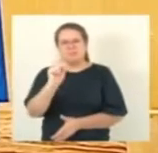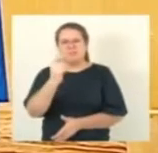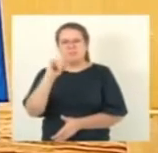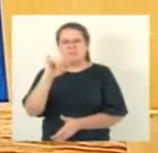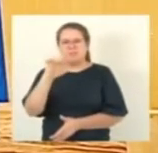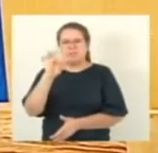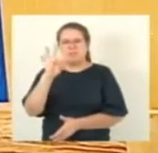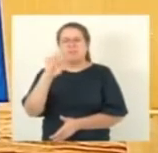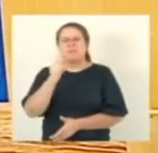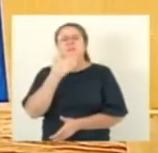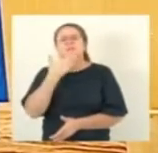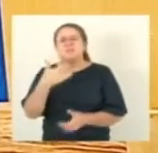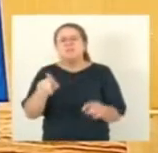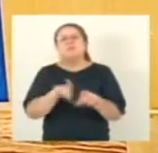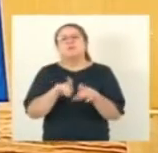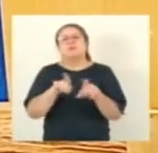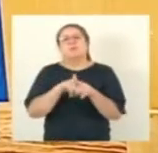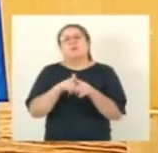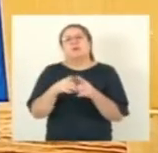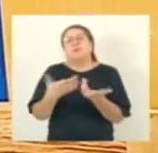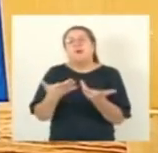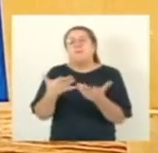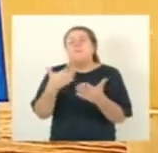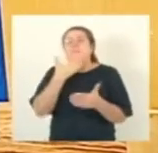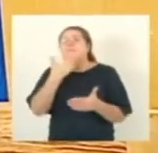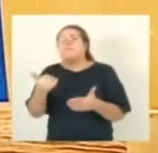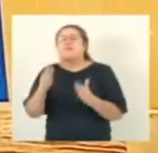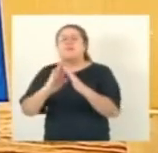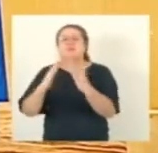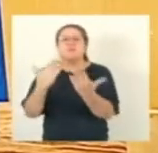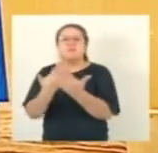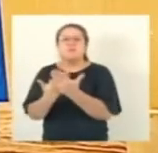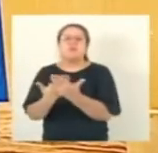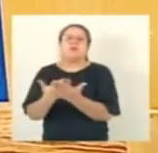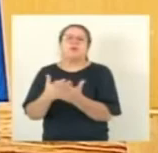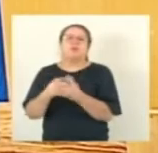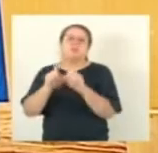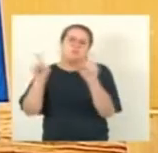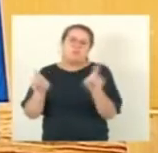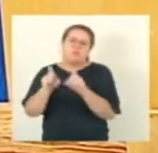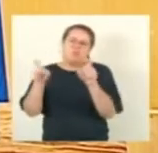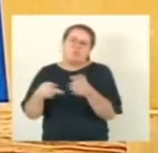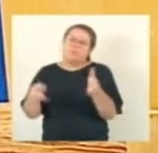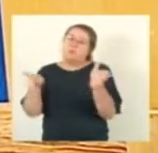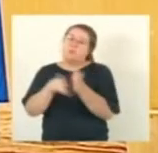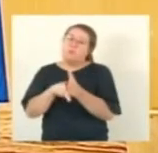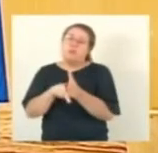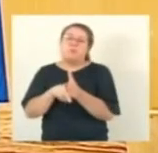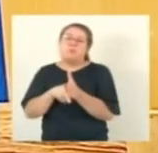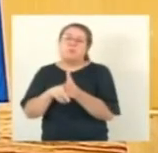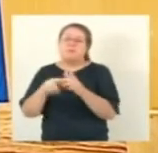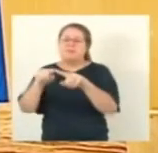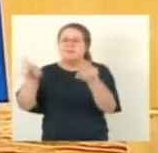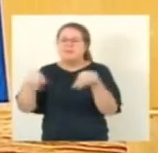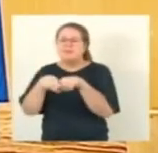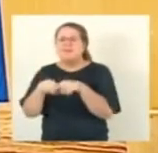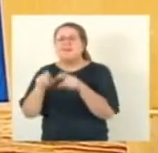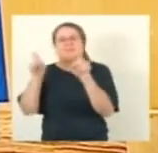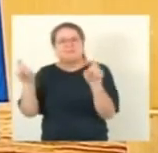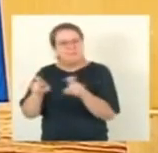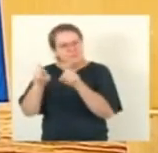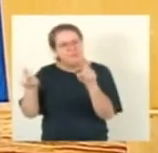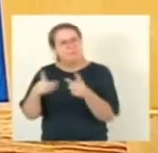de aula, aquisição de Chromebooks, aquisição de 20 computadores para o laboratório de informática e